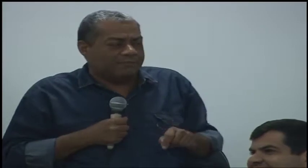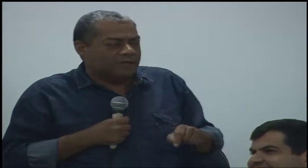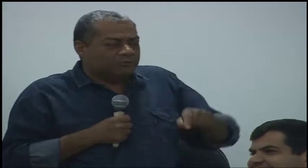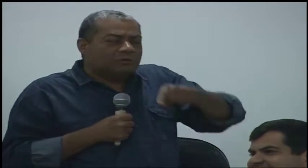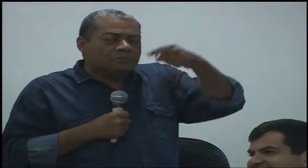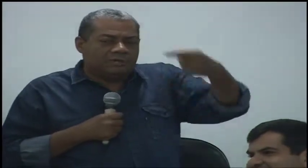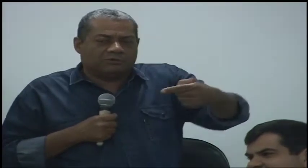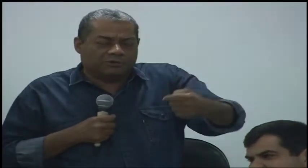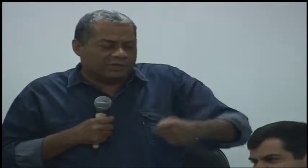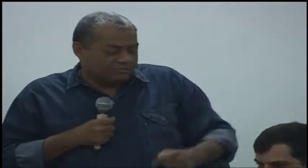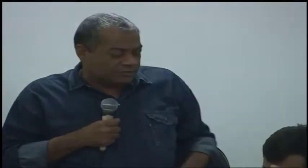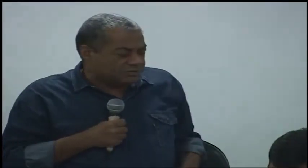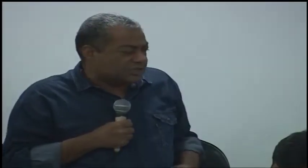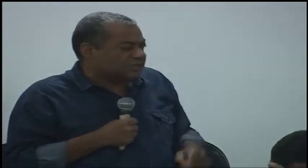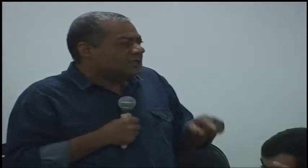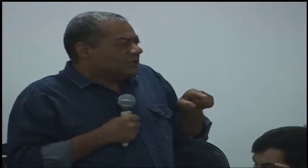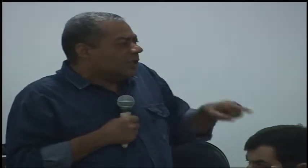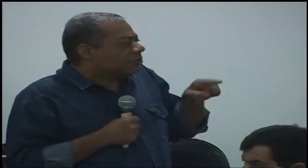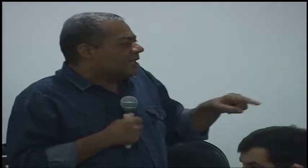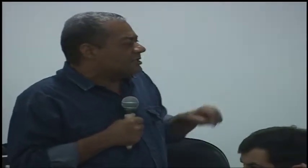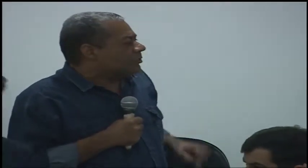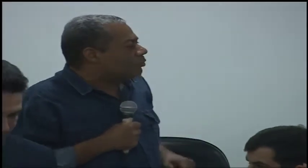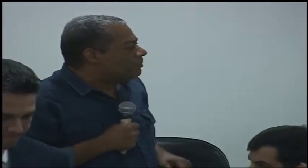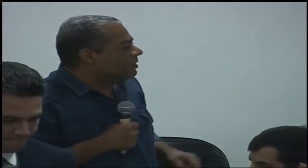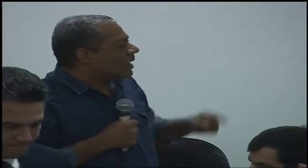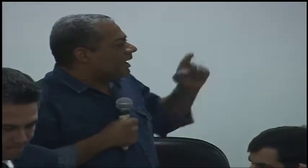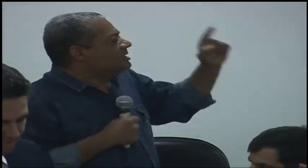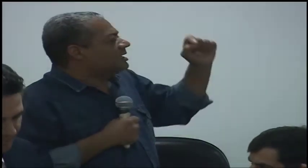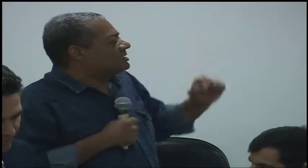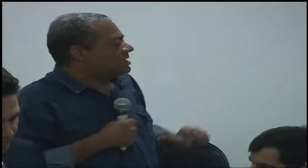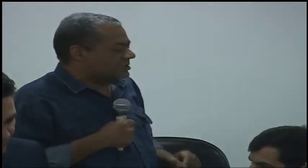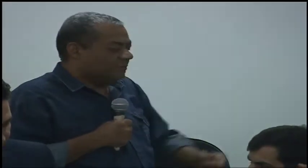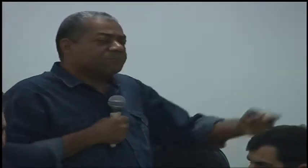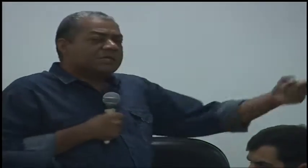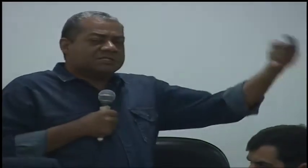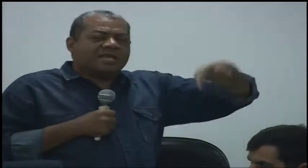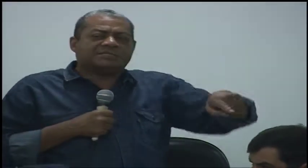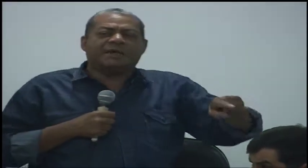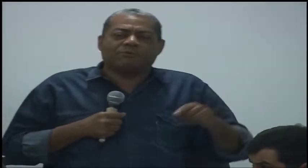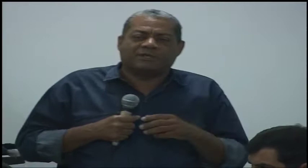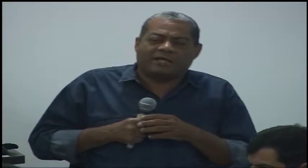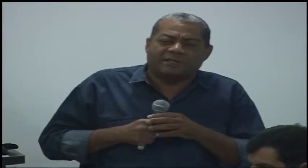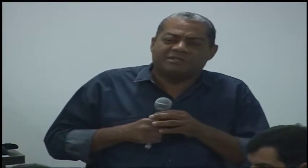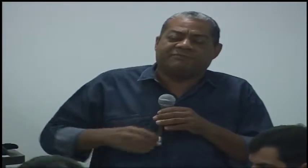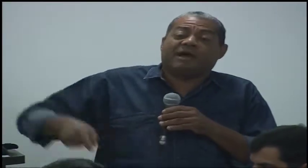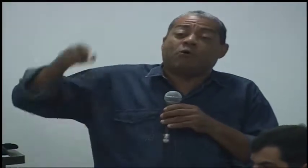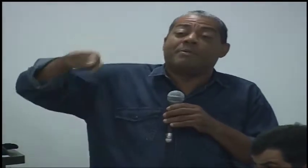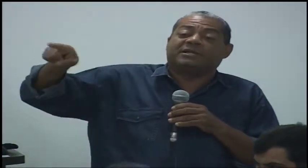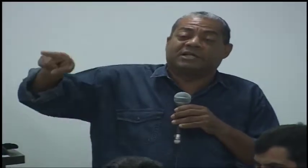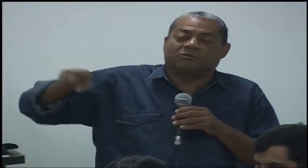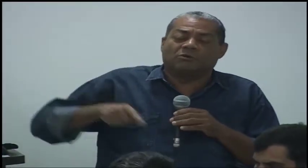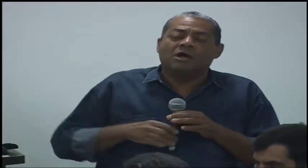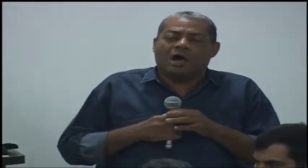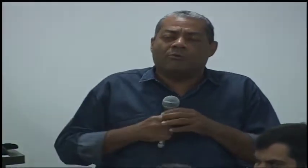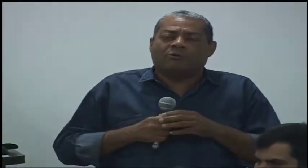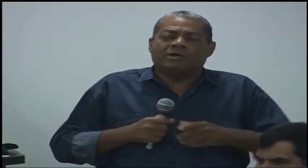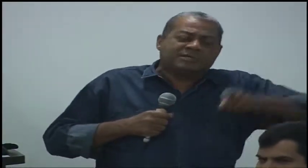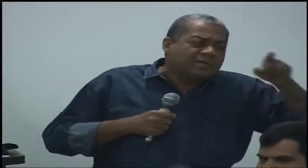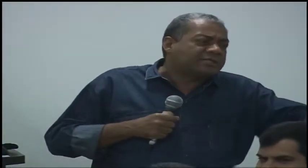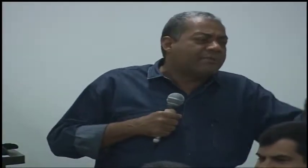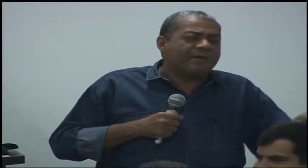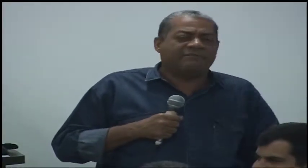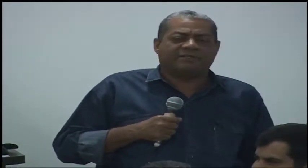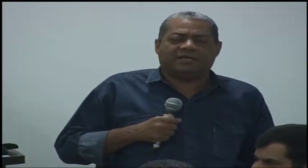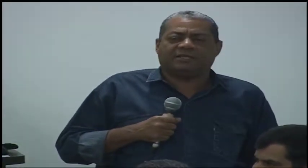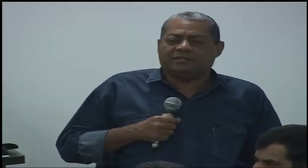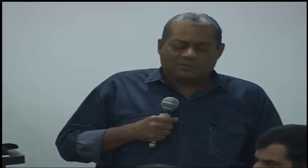que estou sabendo, pelo que o requerimento diz, não está sendo cumprido a risca a legislação. Se esse deputado também estiver acobertando alguma coisa,